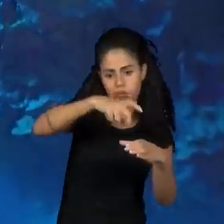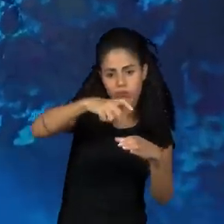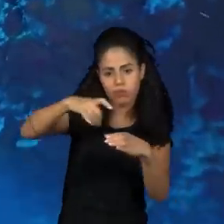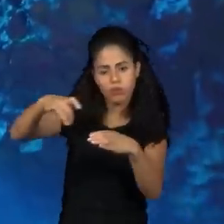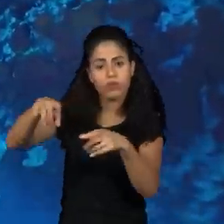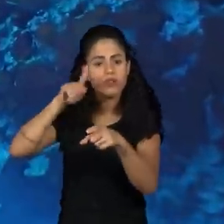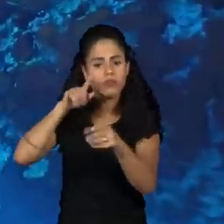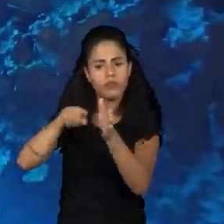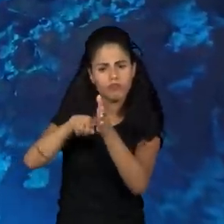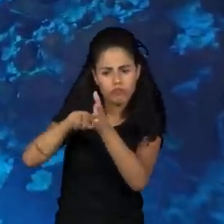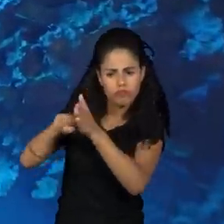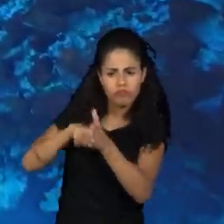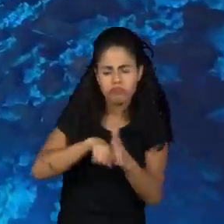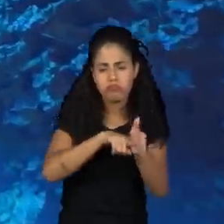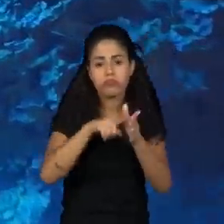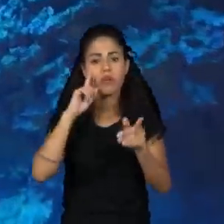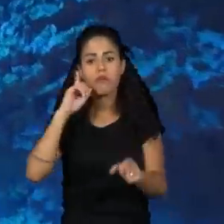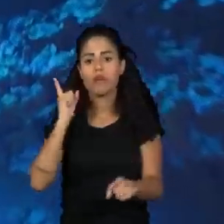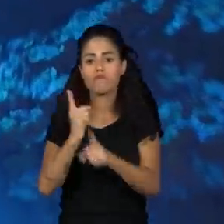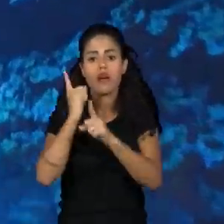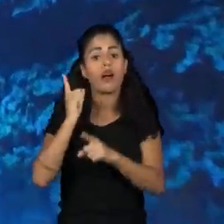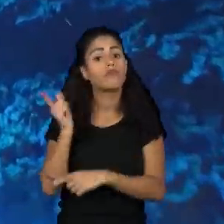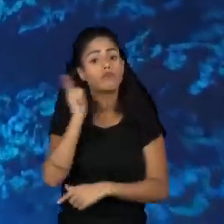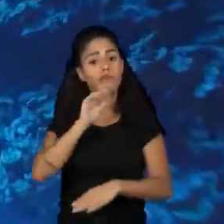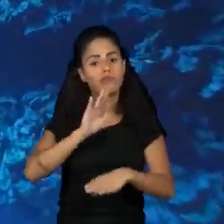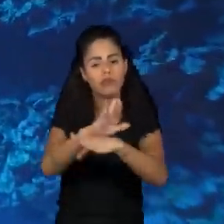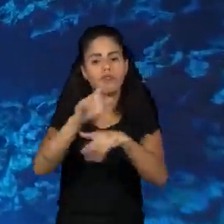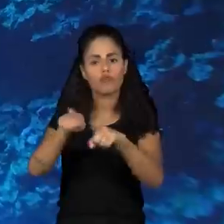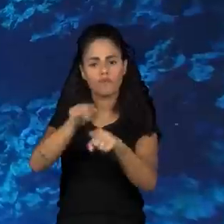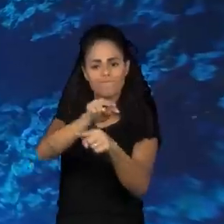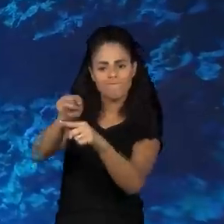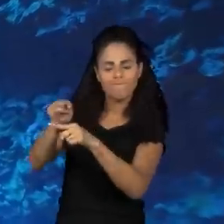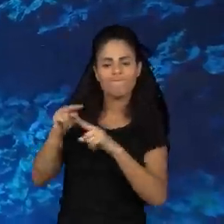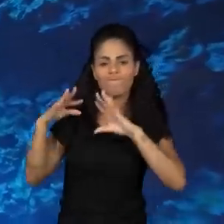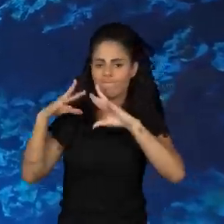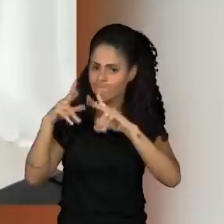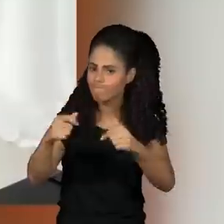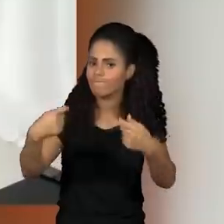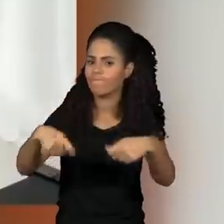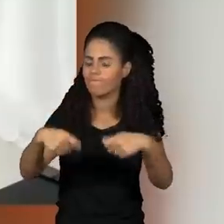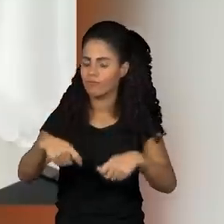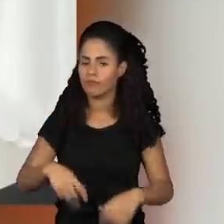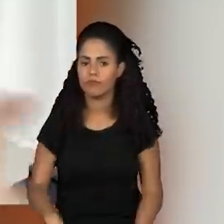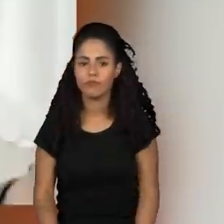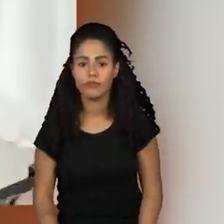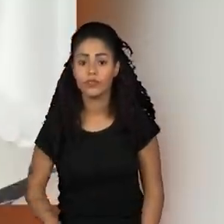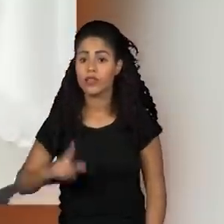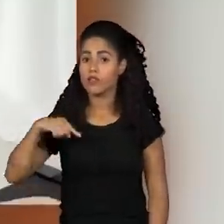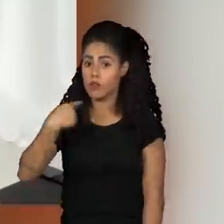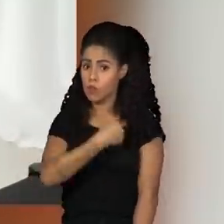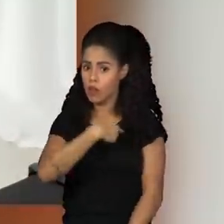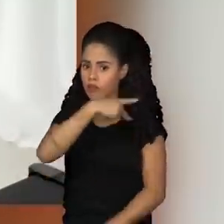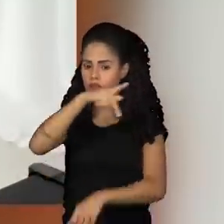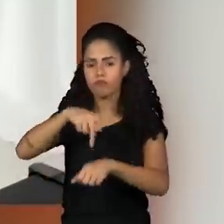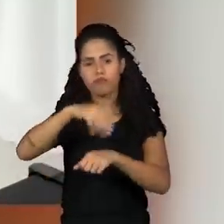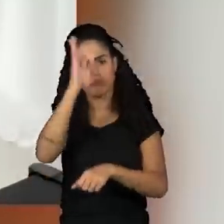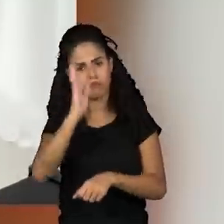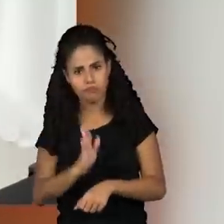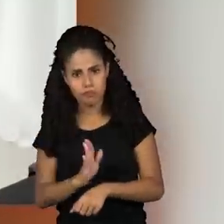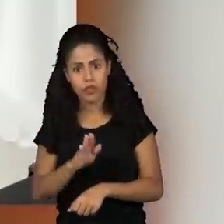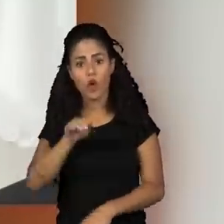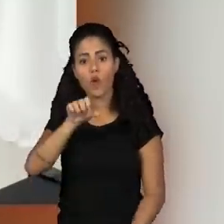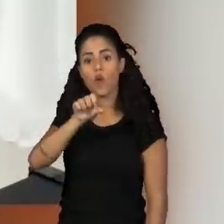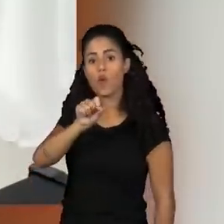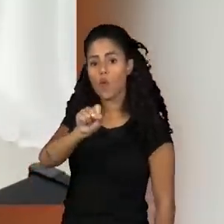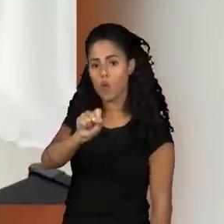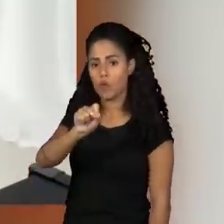dados da pesquisa vão ajudar a traçar planos de proteção. Nós somos um país marinho também, mais de 8 mil